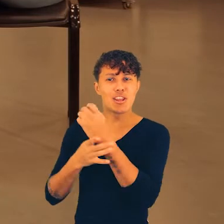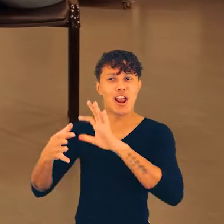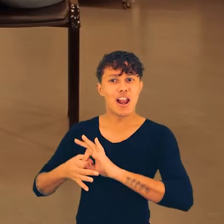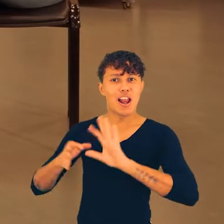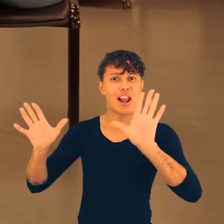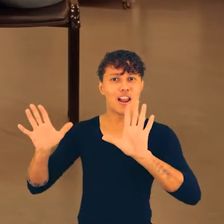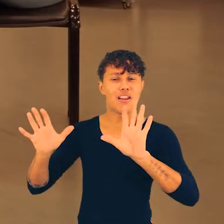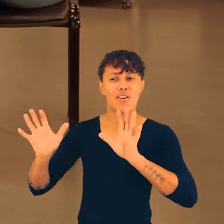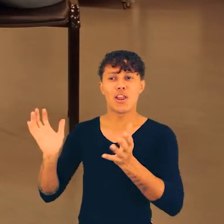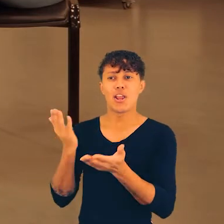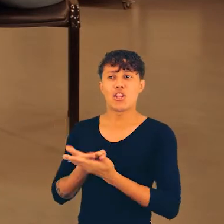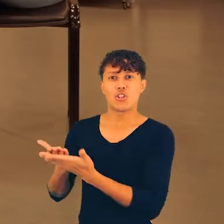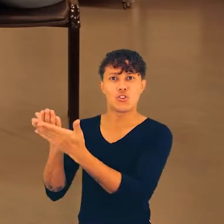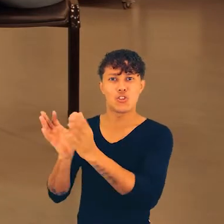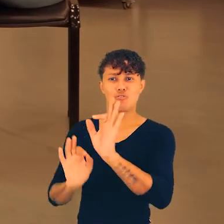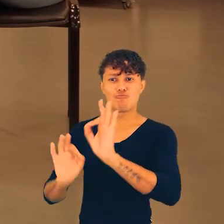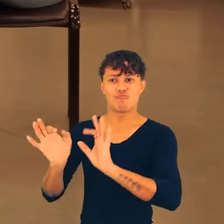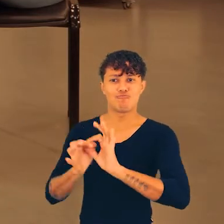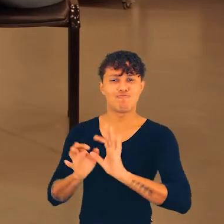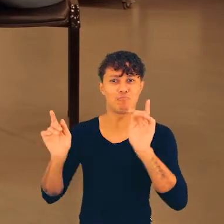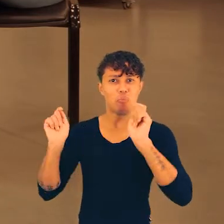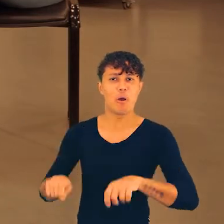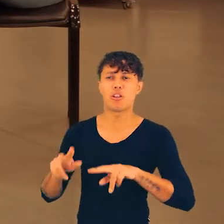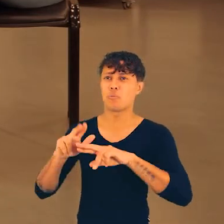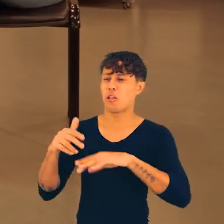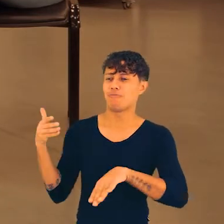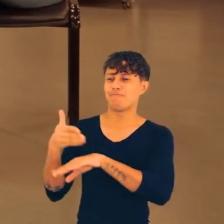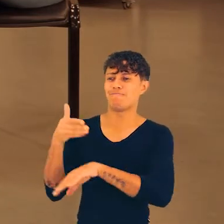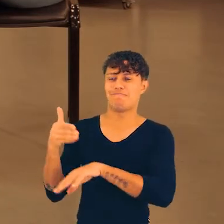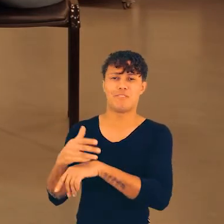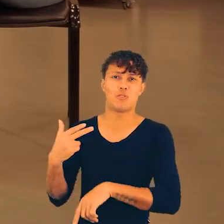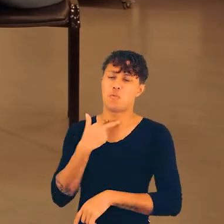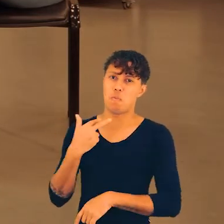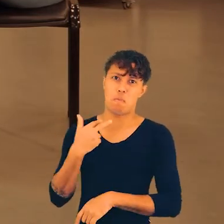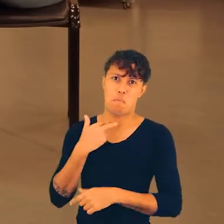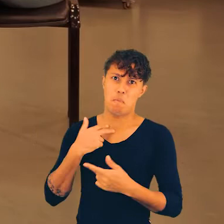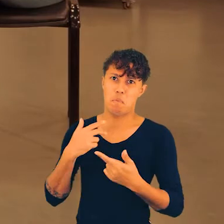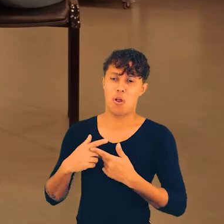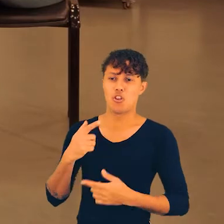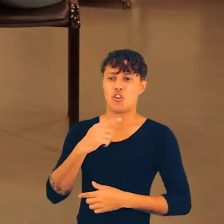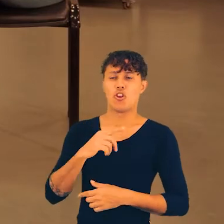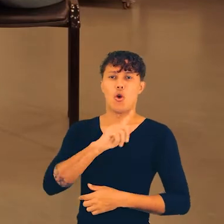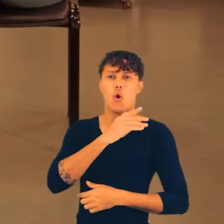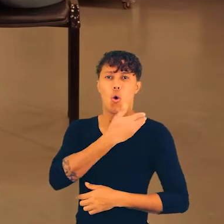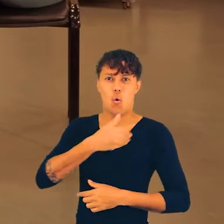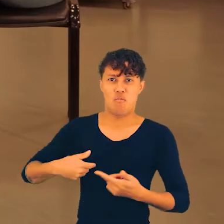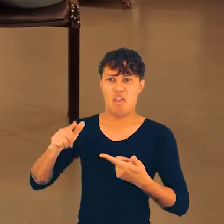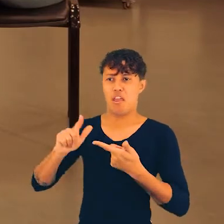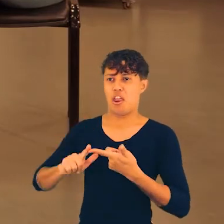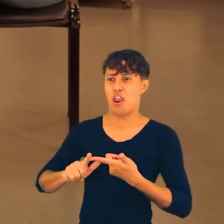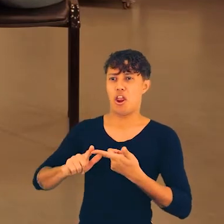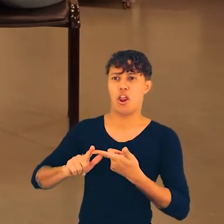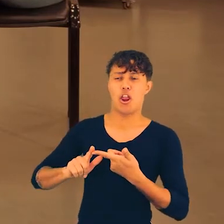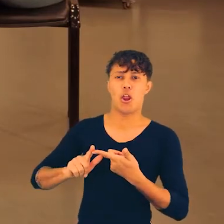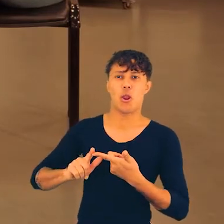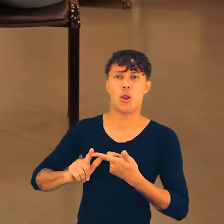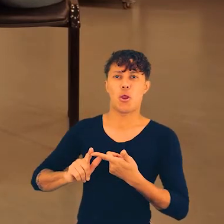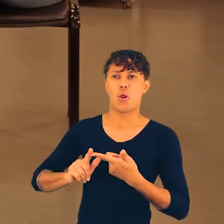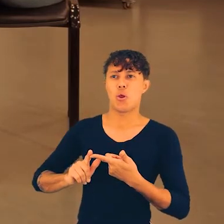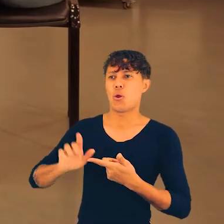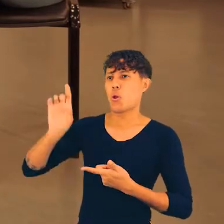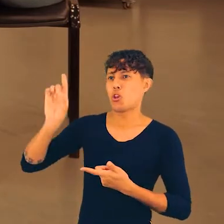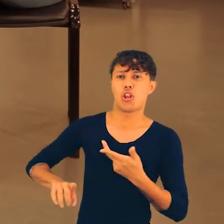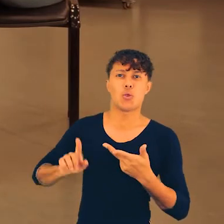que assegura a livre organização dos estudantes, que não pode ter interferência nem de governo, nem de diretora, nem de